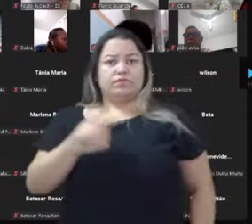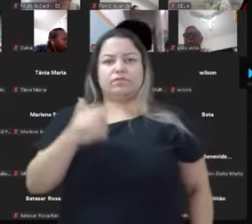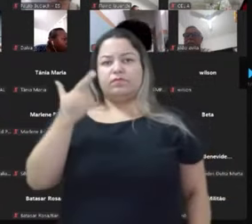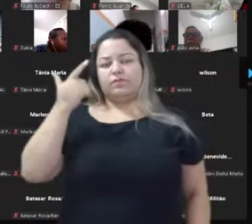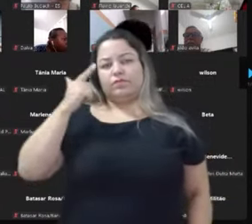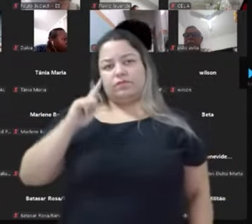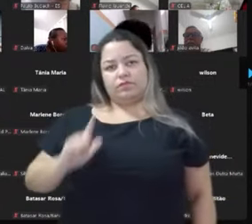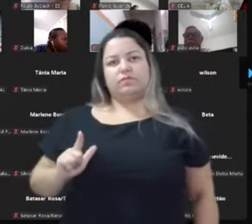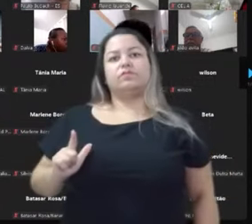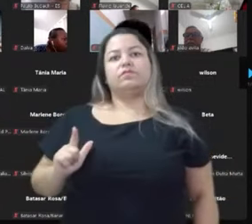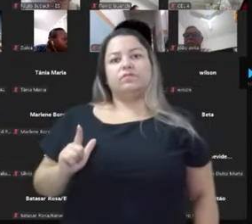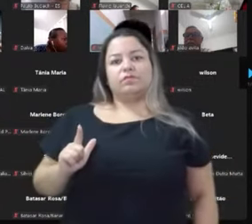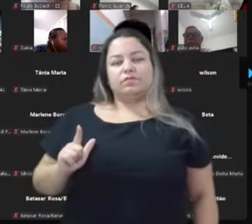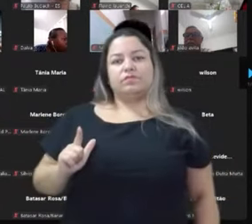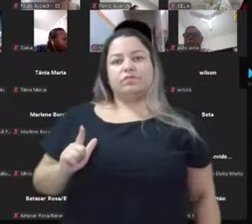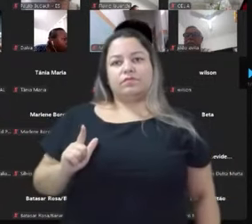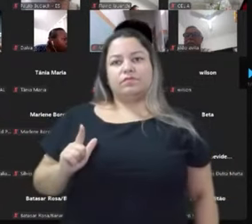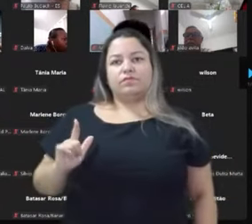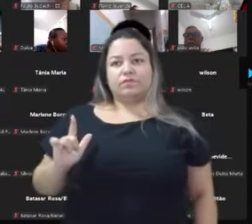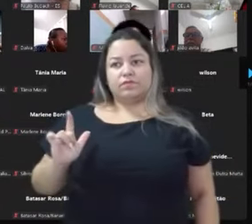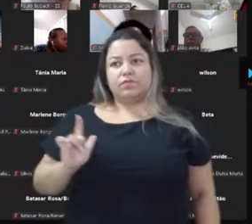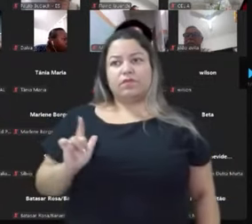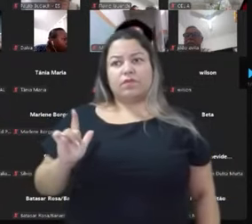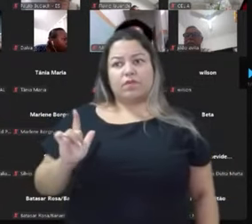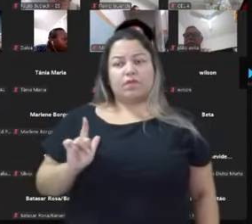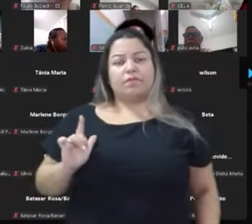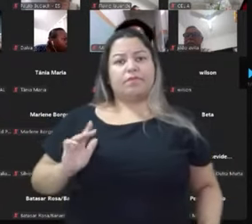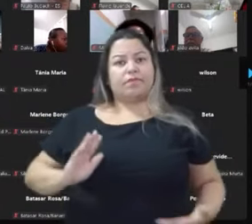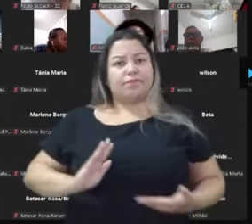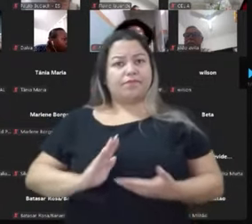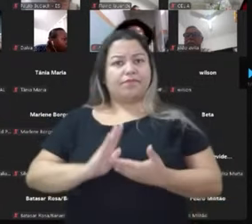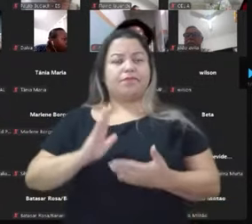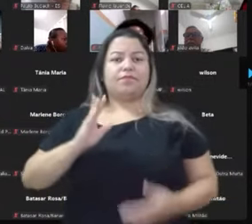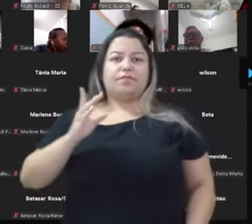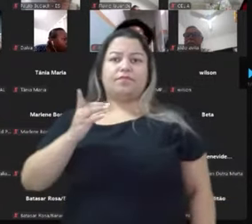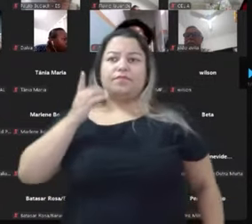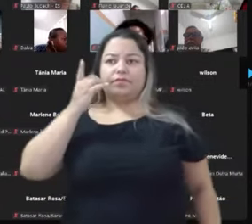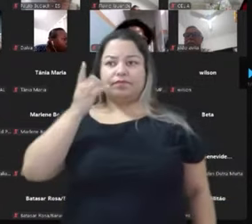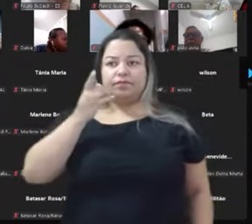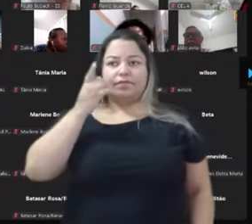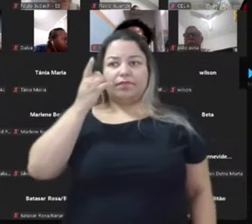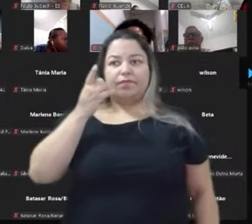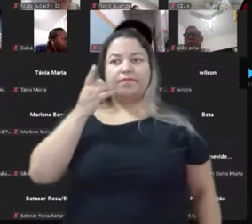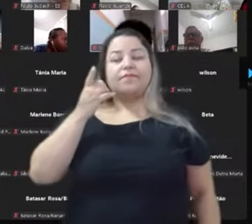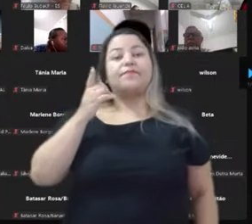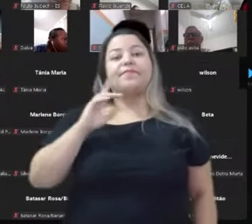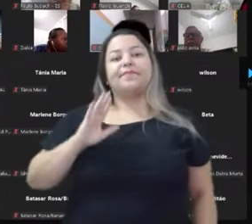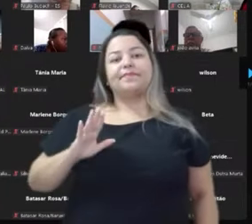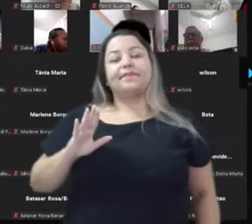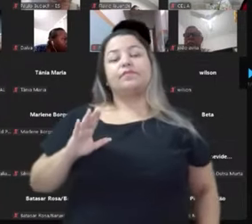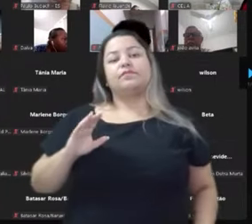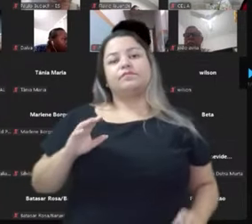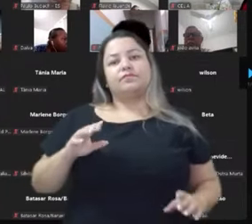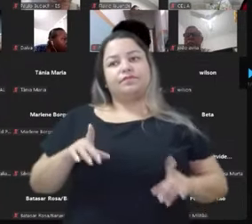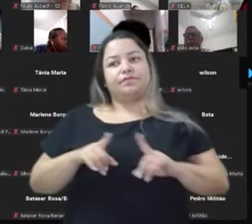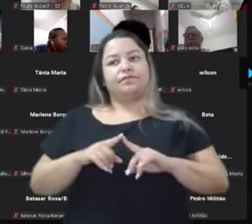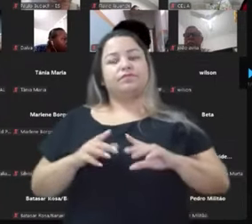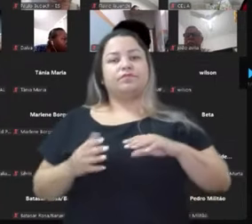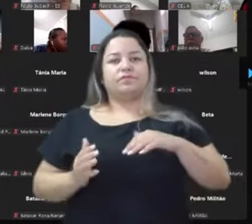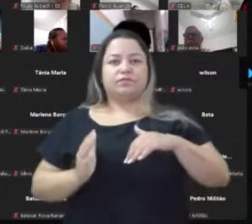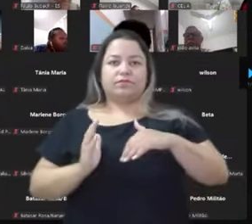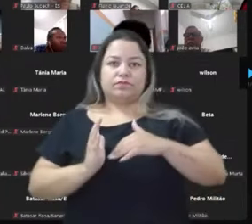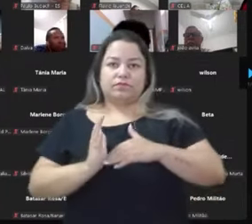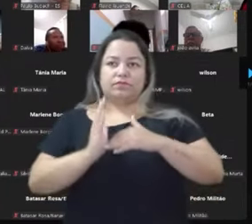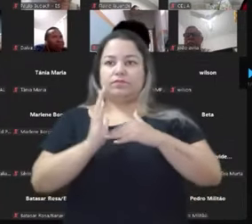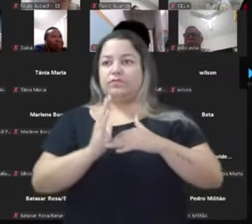uma maioria ali na Câmara dos Deputados. Por quê? Porque o... E no Senado? Porque o objetivo da extrema direita,